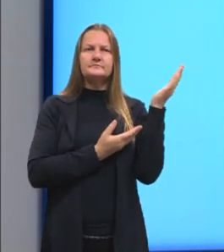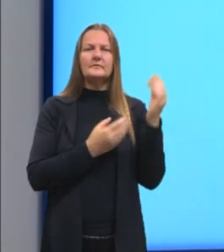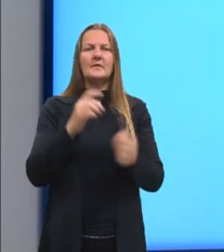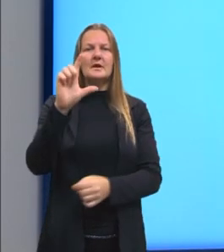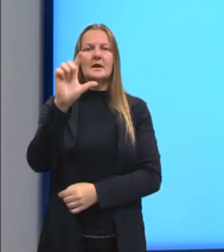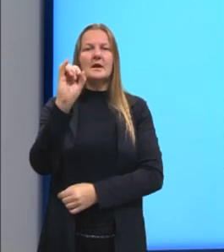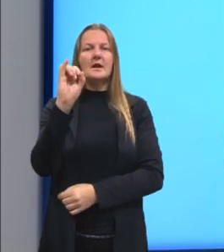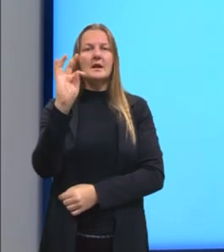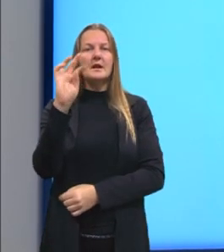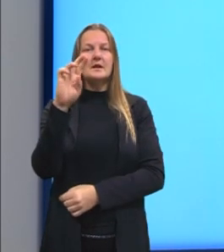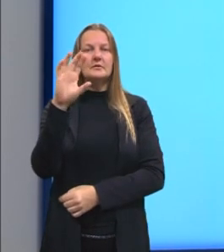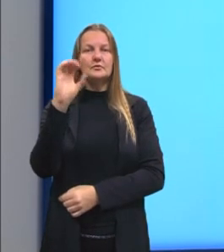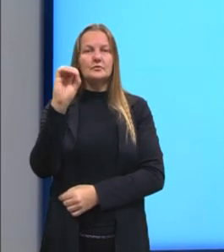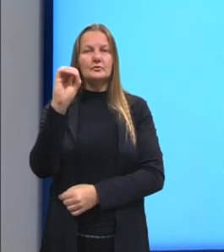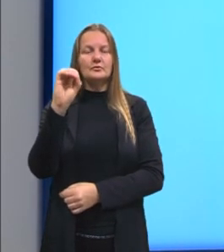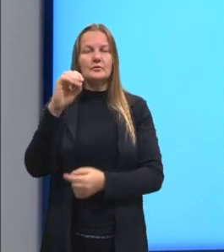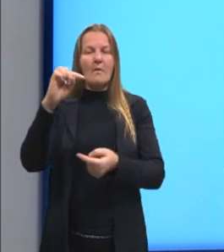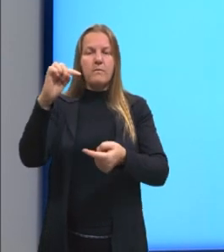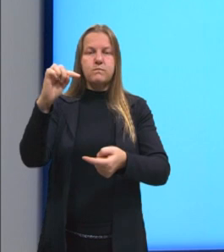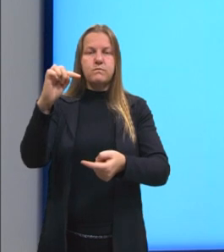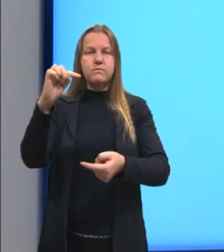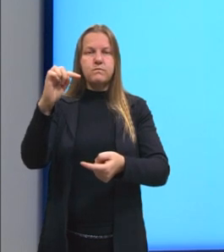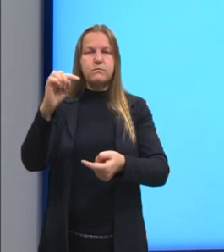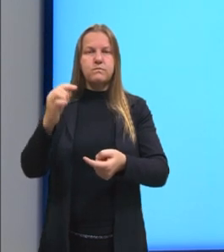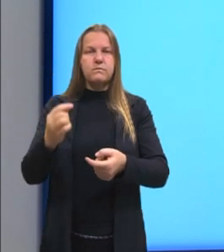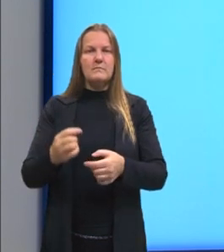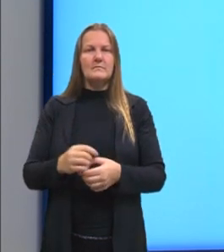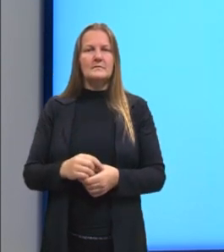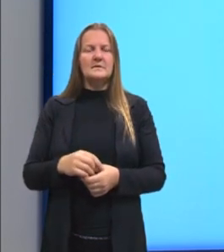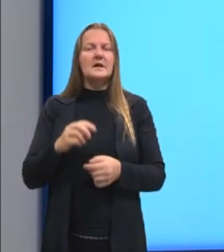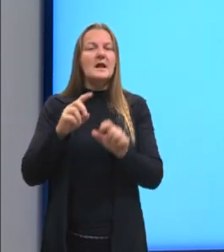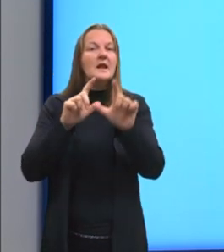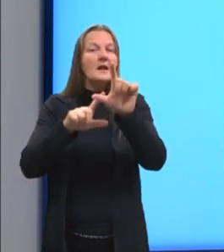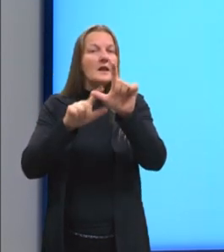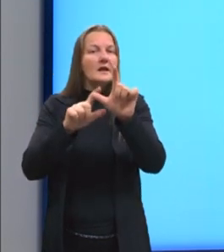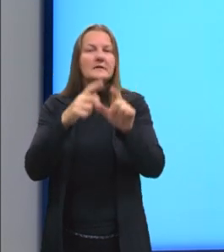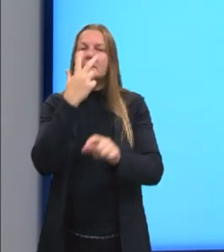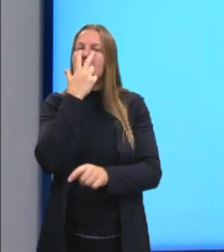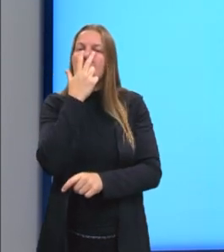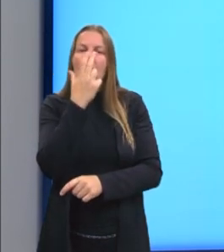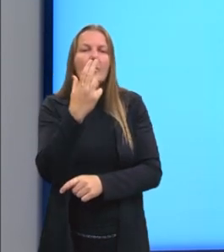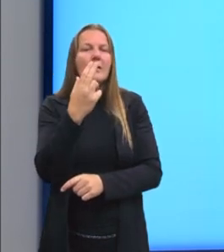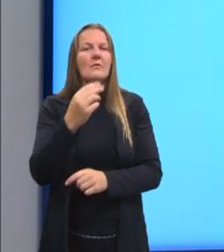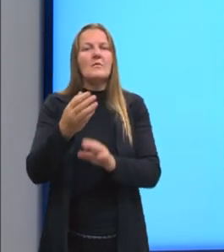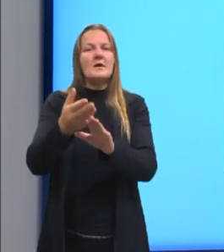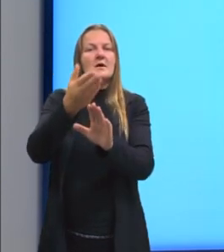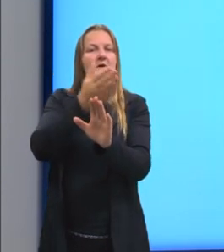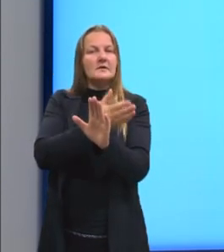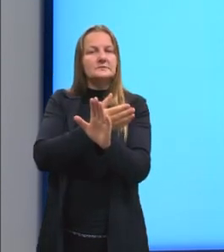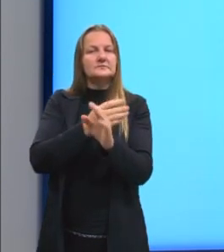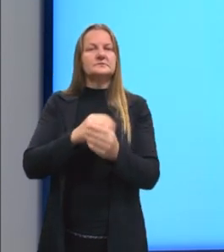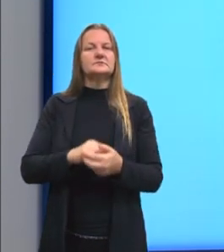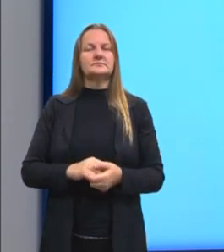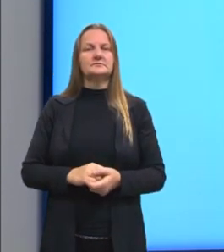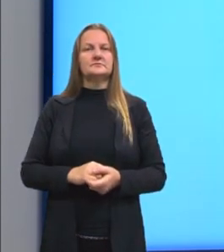litro. Observem que as letrinhas, elas permanecem sempre a mesma, antes da unidade.